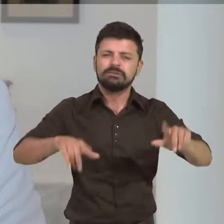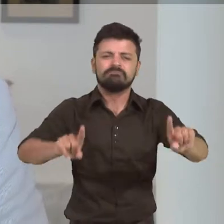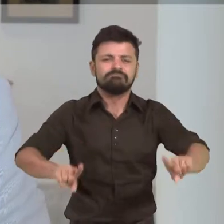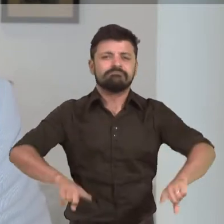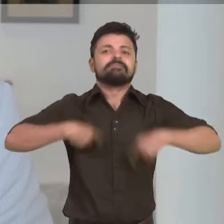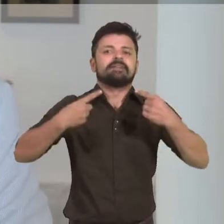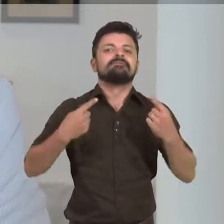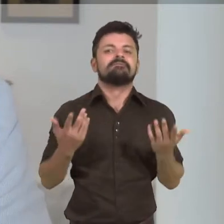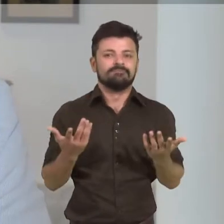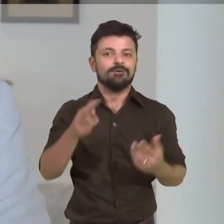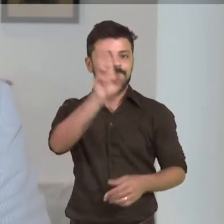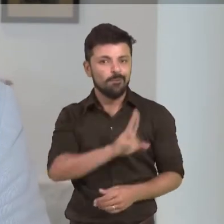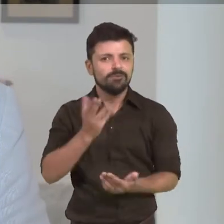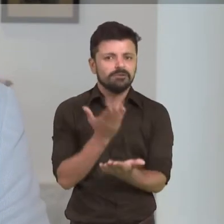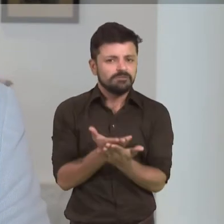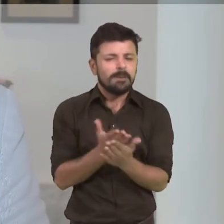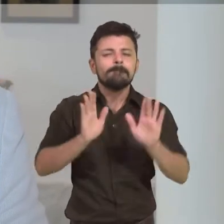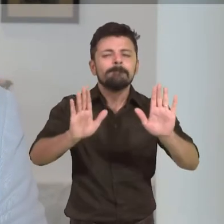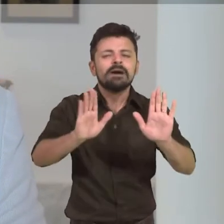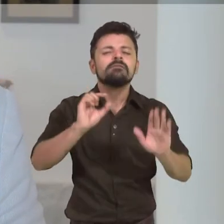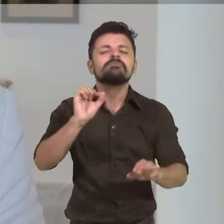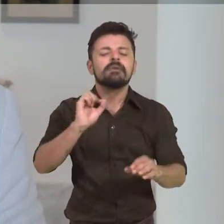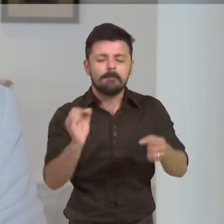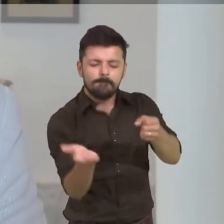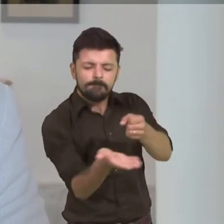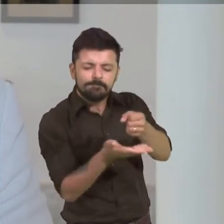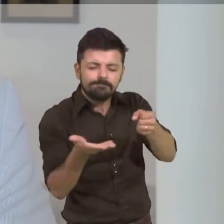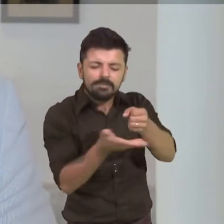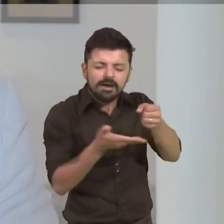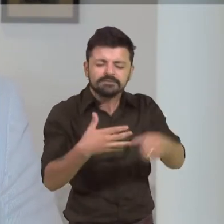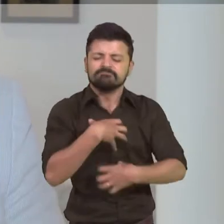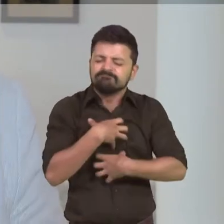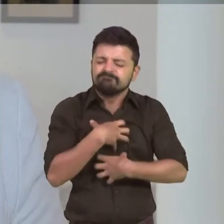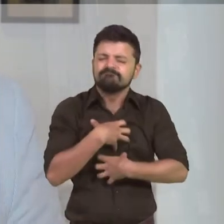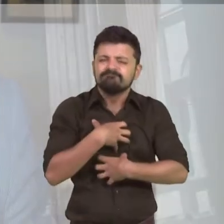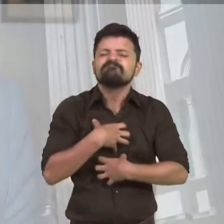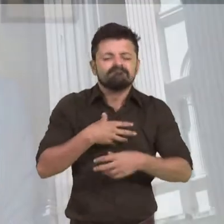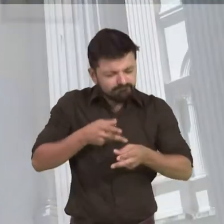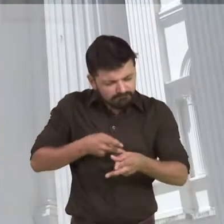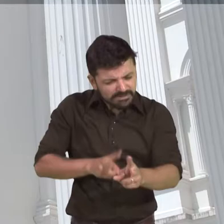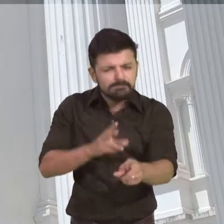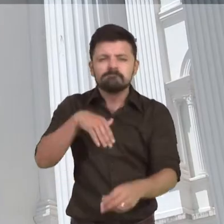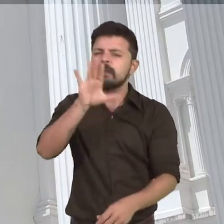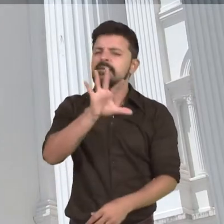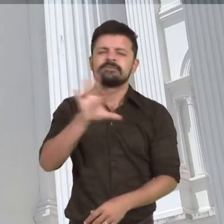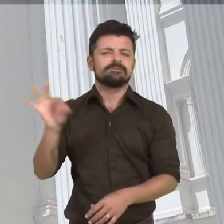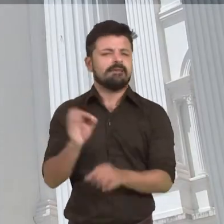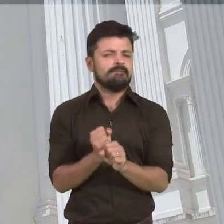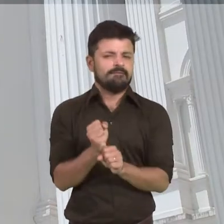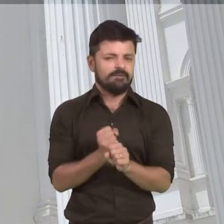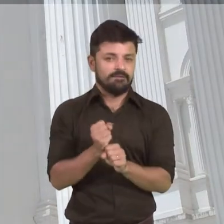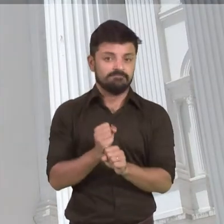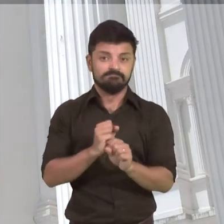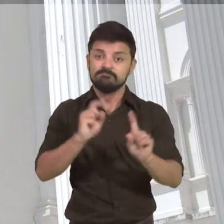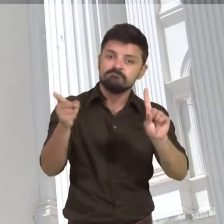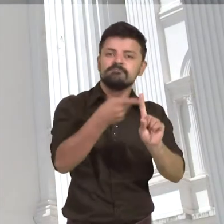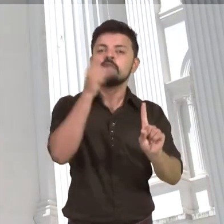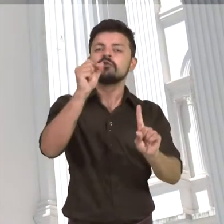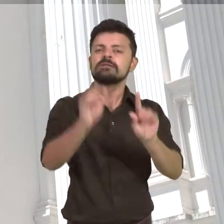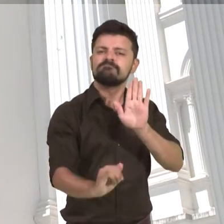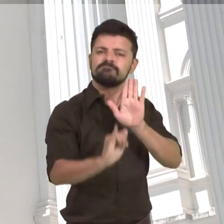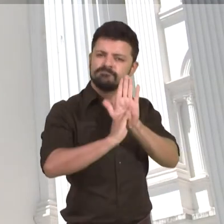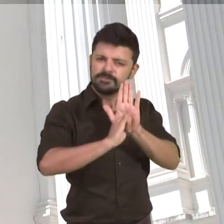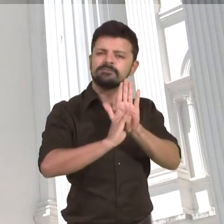tremendos desafios na nossa Universidade, mantendo os princípios que nos seguem há mais de 100 anos. Em primeiro lugar,